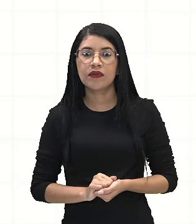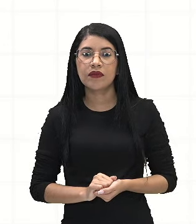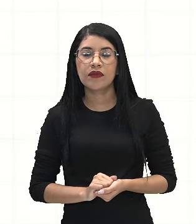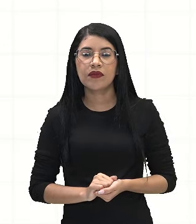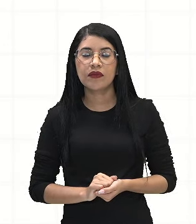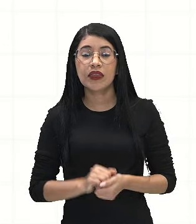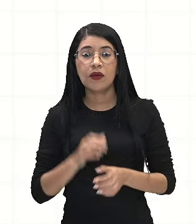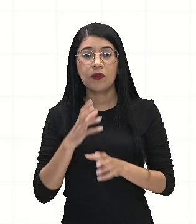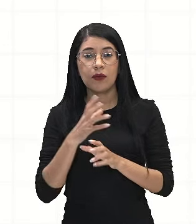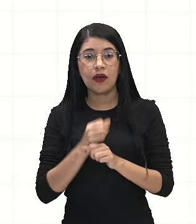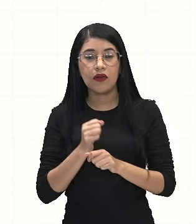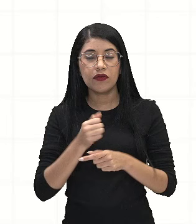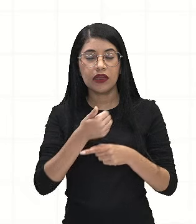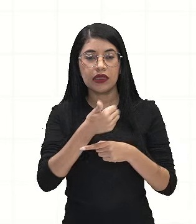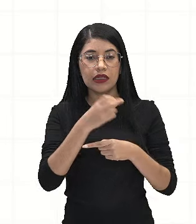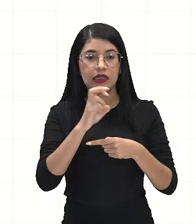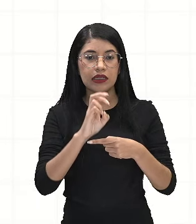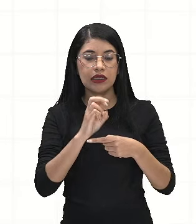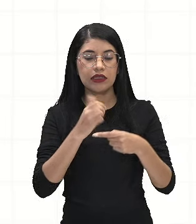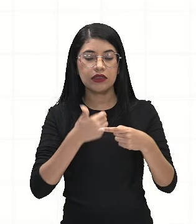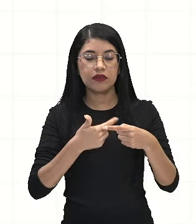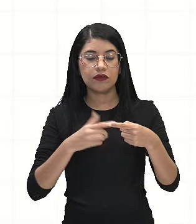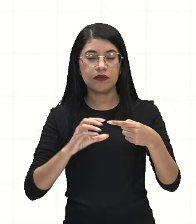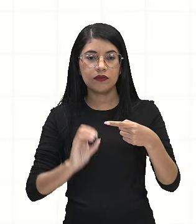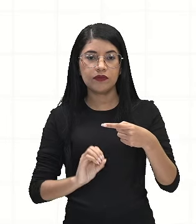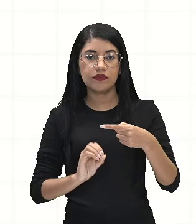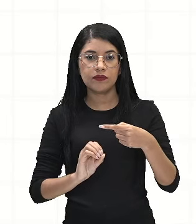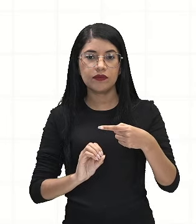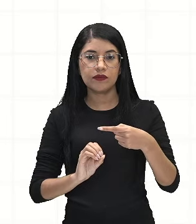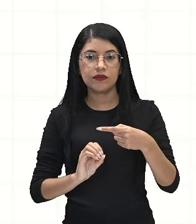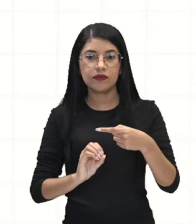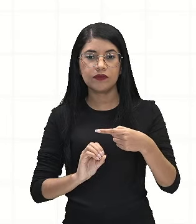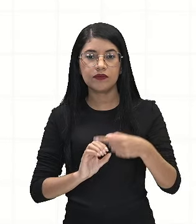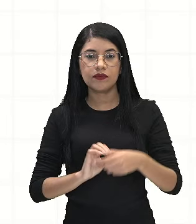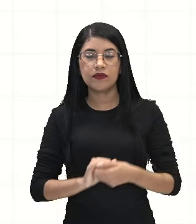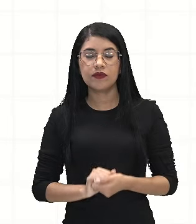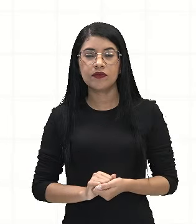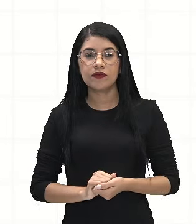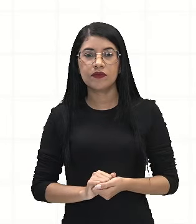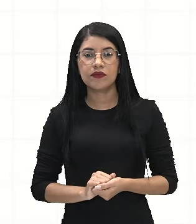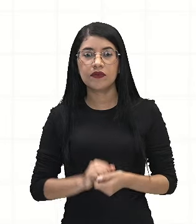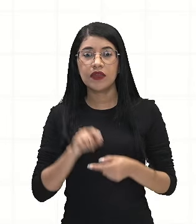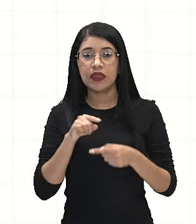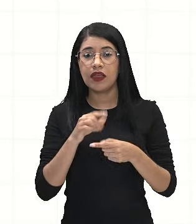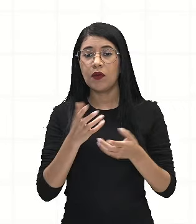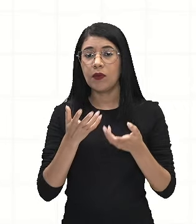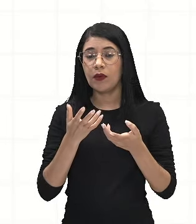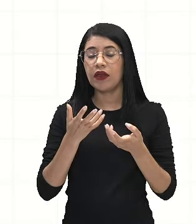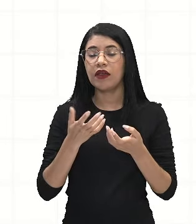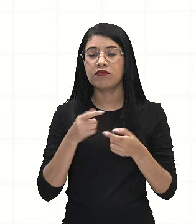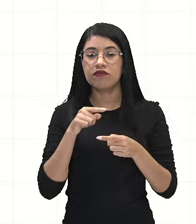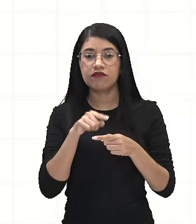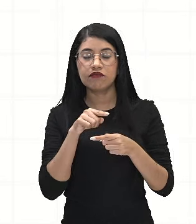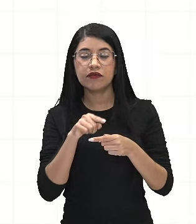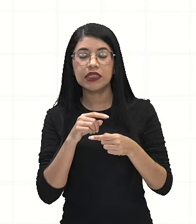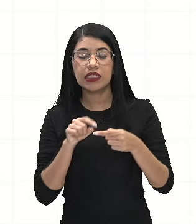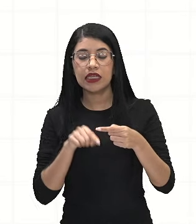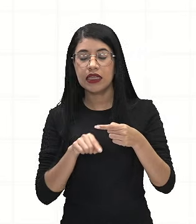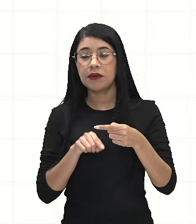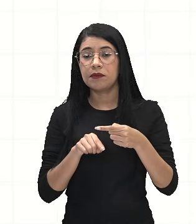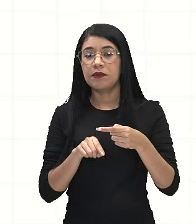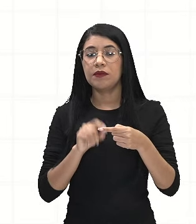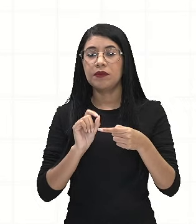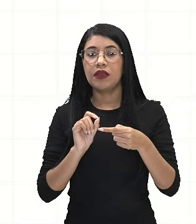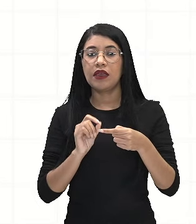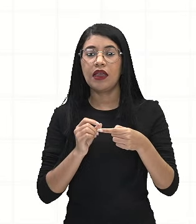Então, em cima no numerador vai ficar o número 15, porque é o que eu quero, né? E embaixo, no denominador,